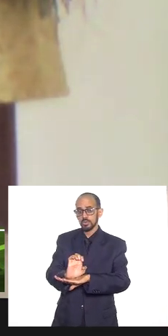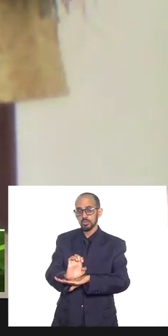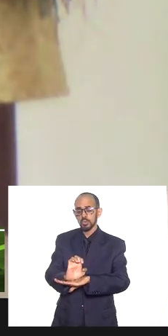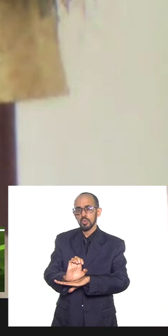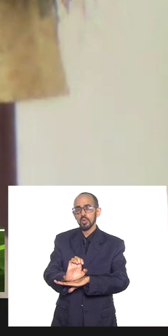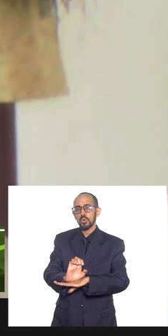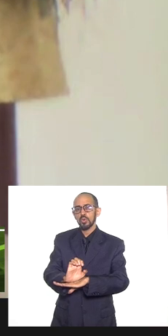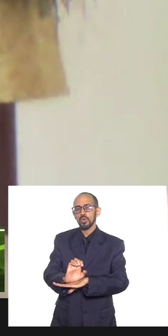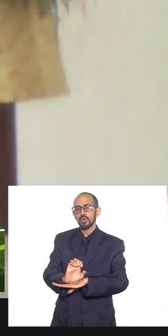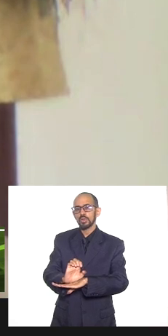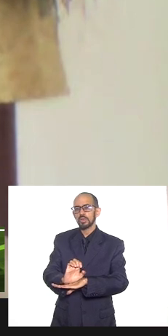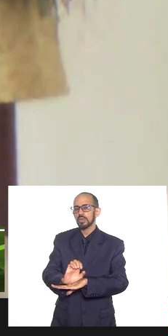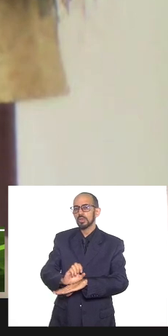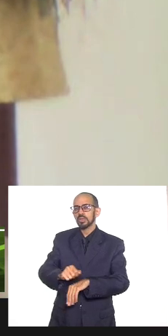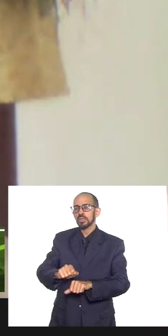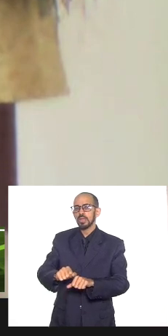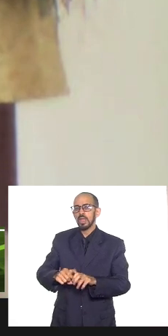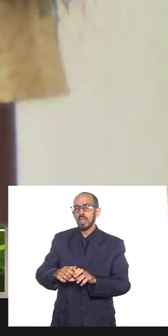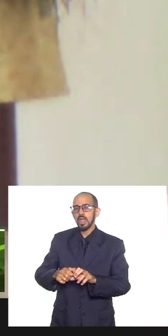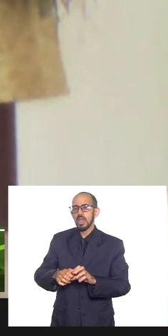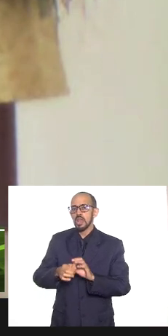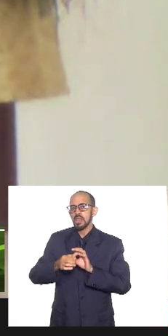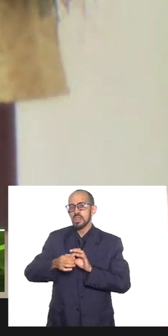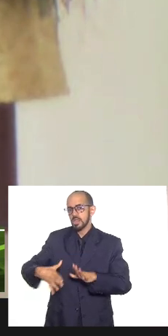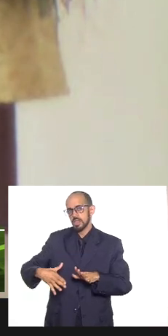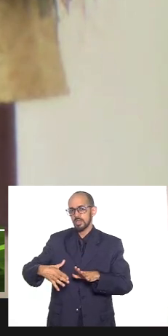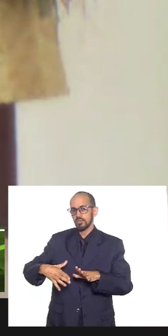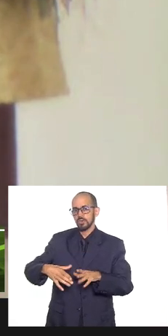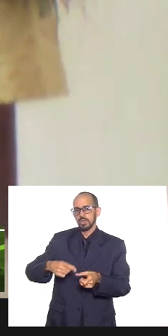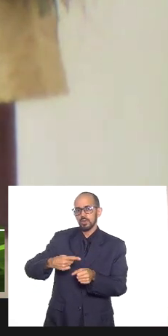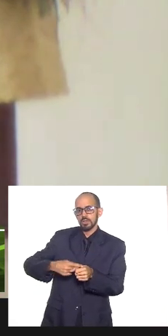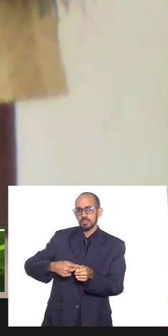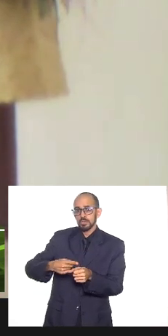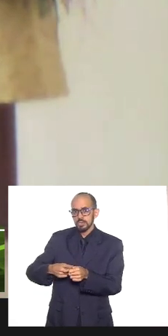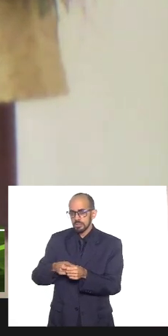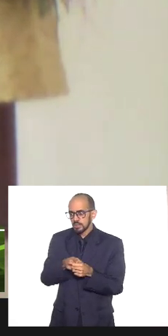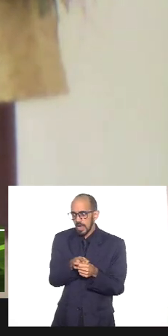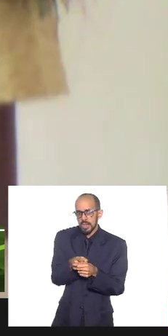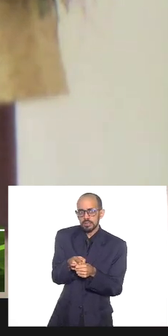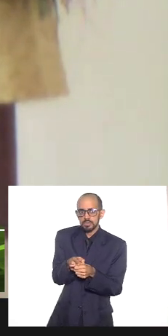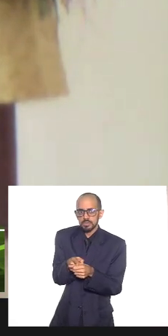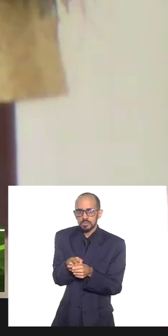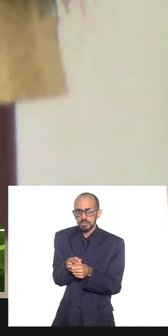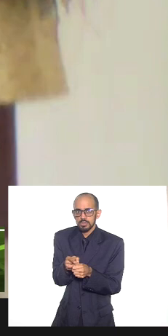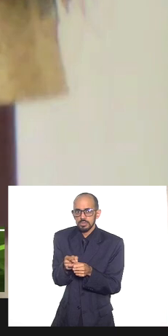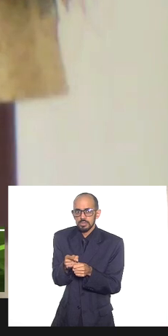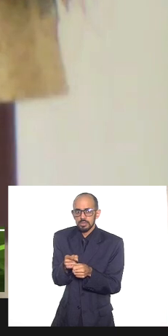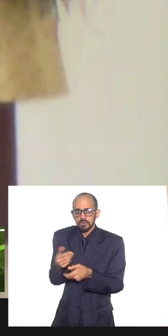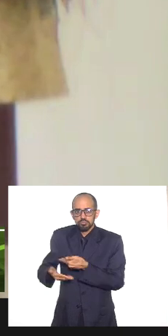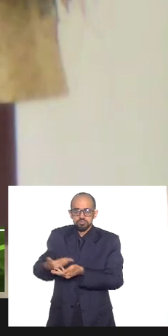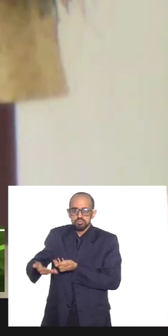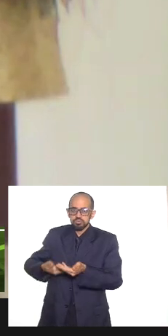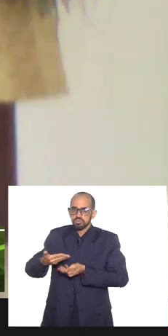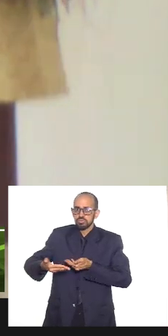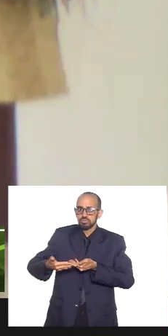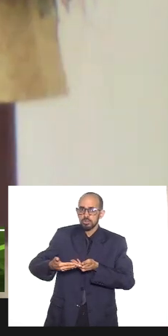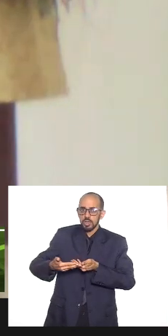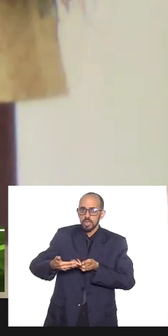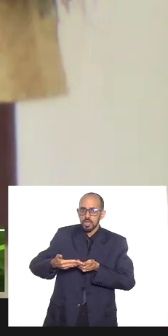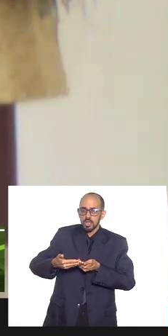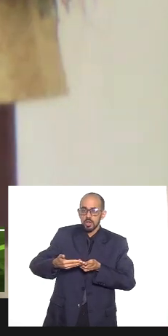cosmopolita, onde as suas várias contribuições civilizatórias, culturais e religiosas sejam